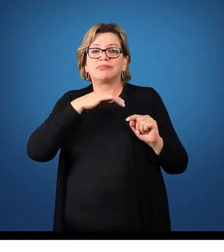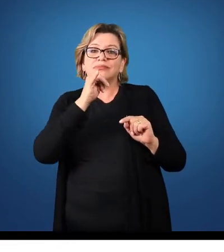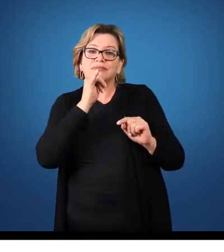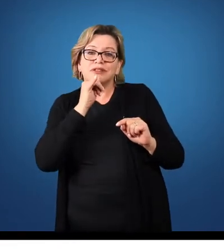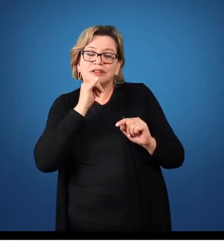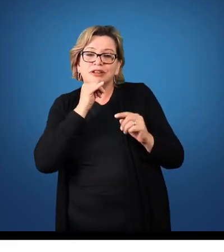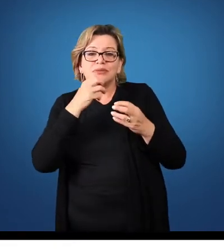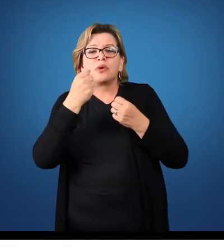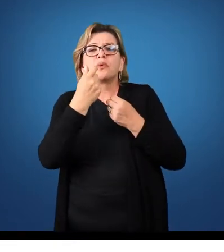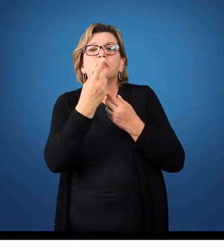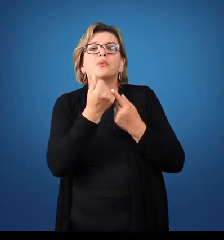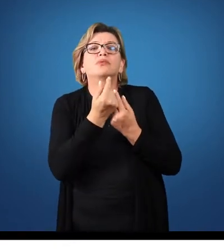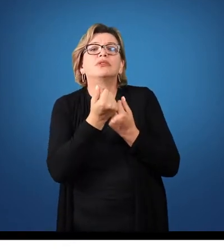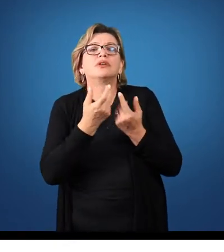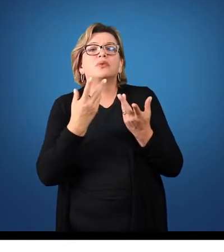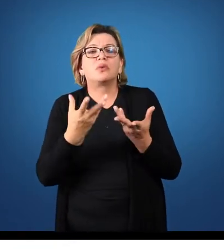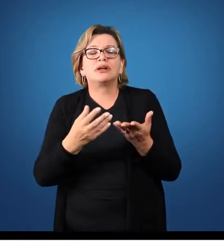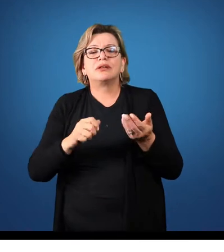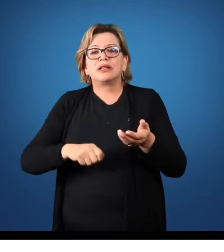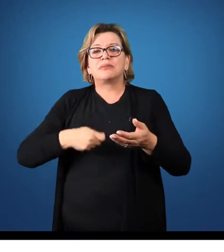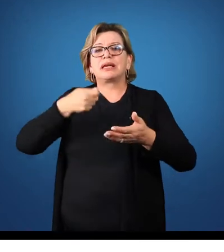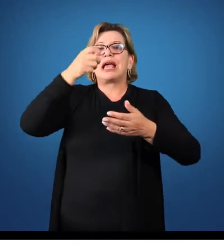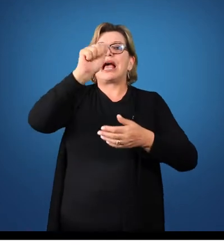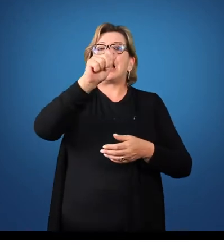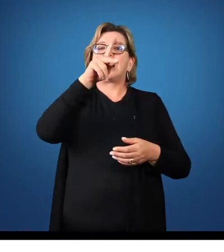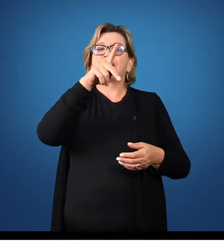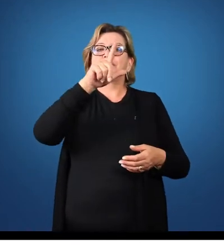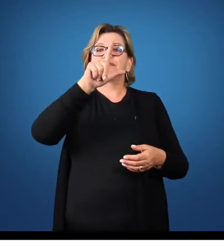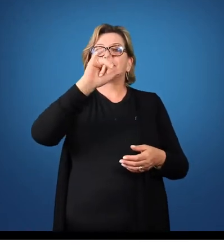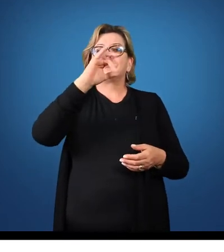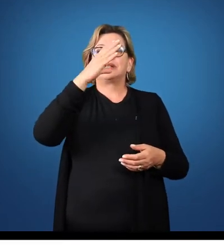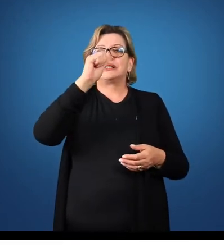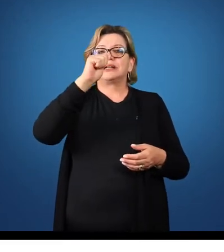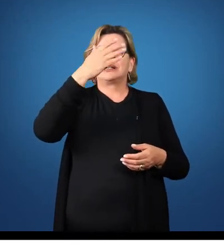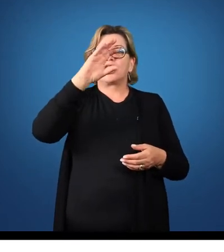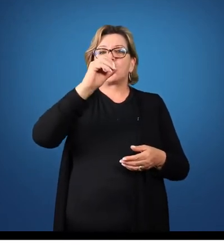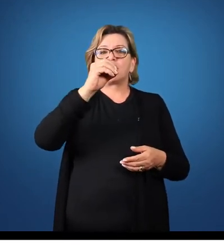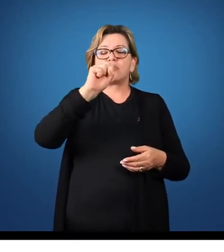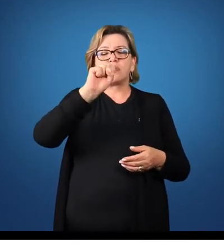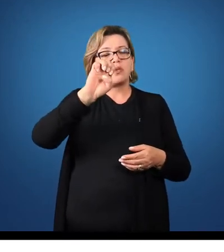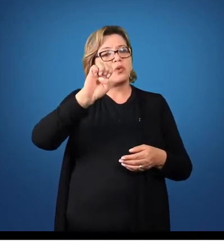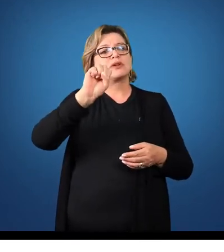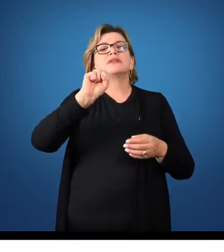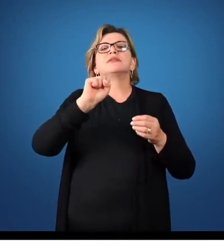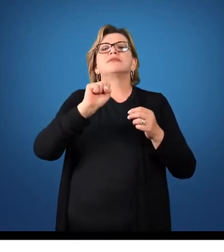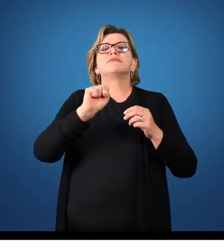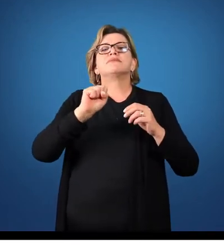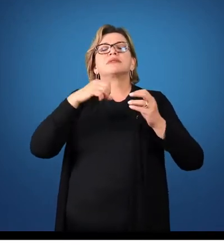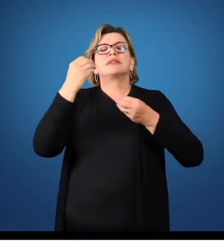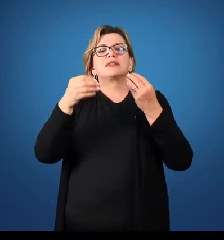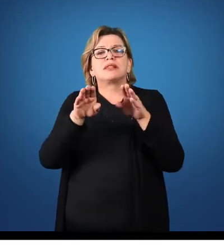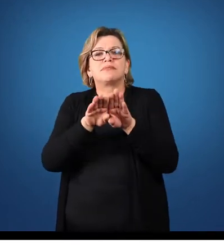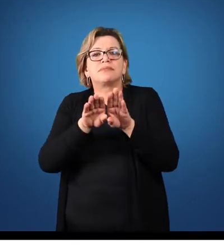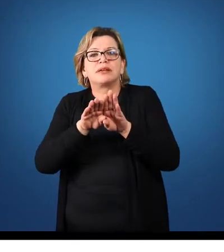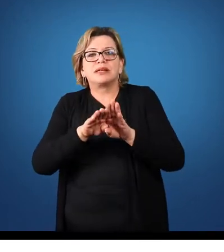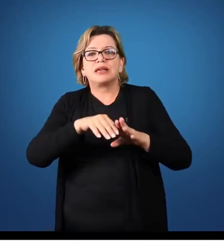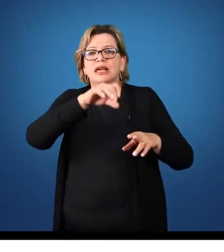os numerários em caixa, as aplicações financeiras, os ativos imobilizados, os ativos permanentes,